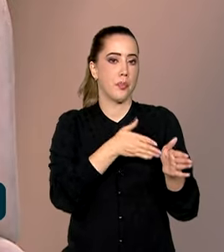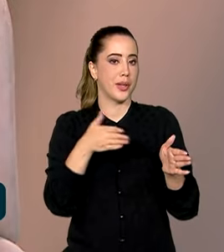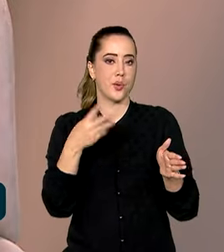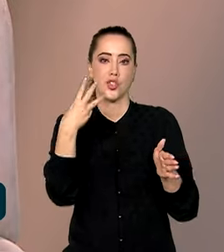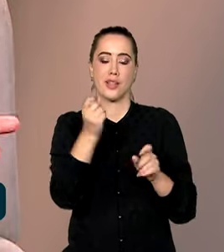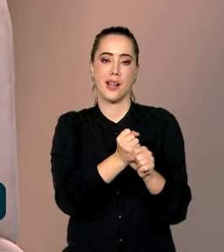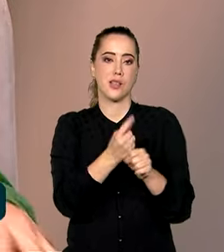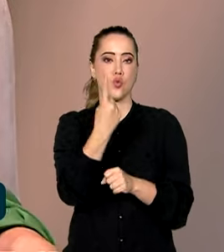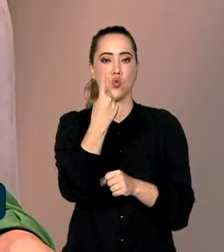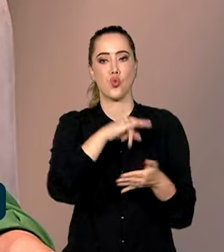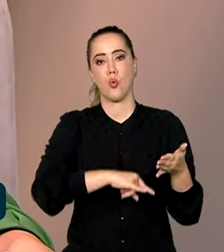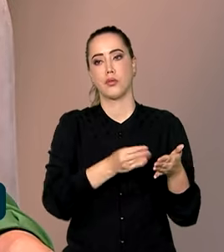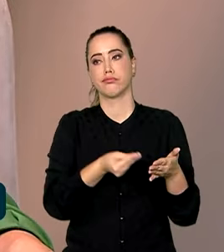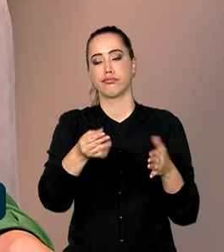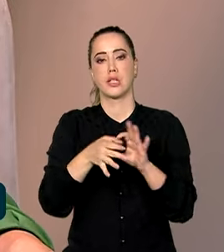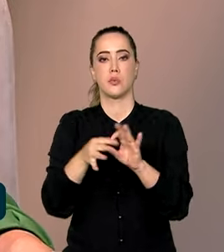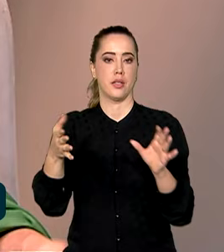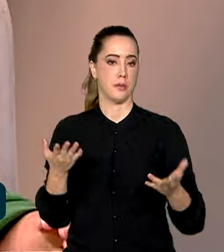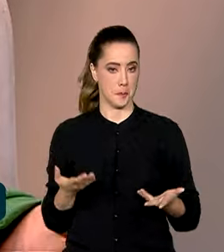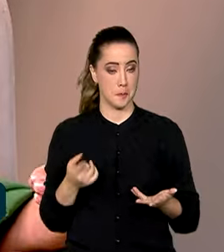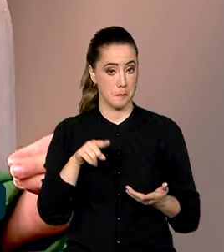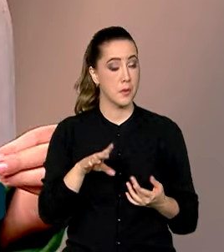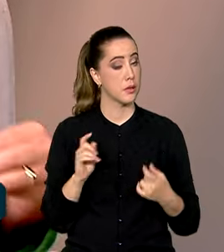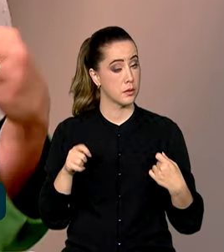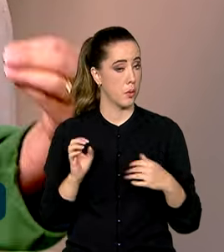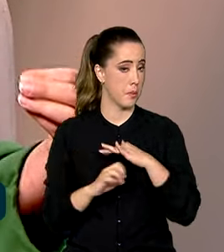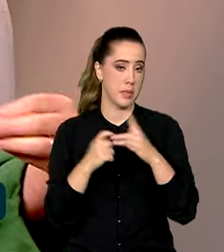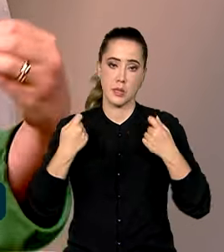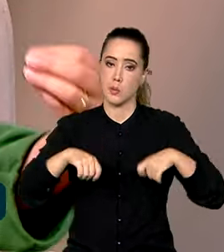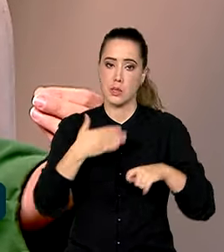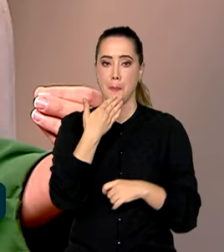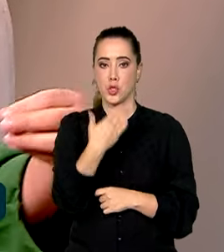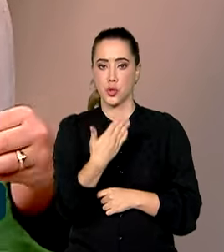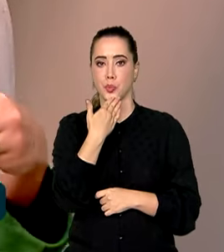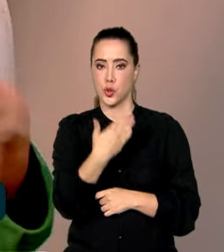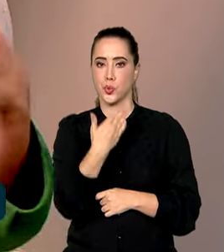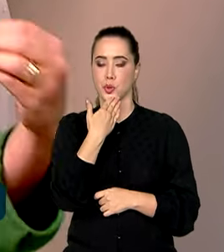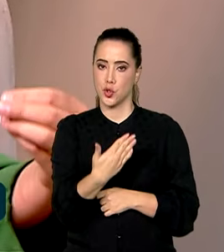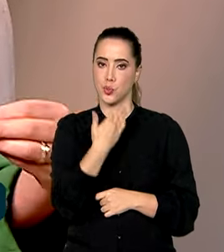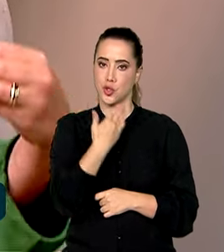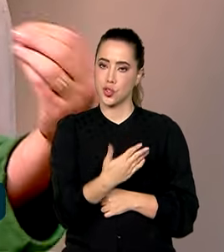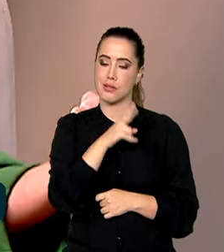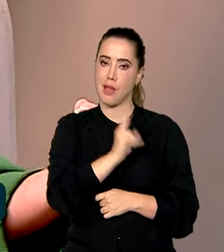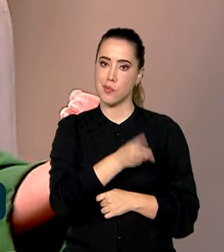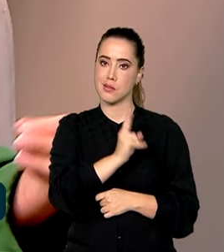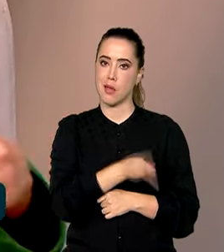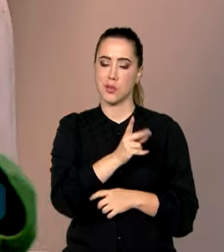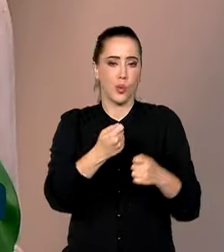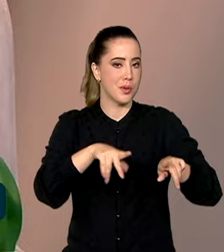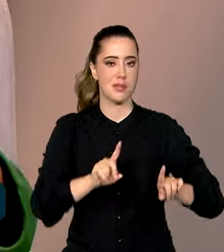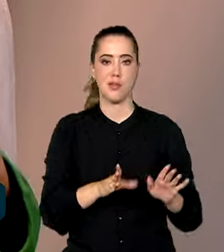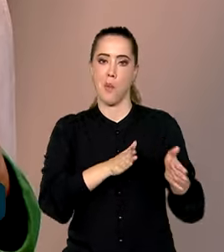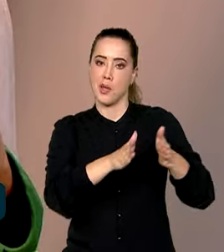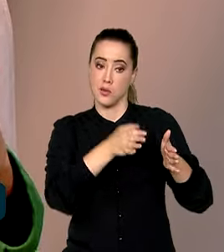de exportação estão amparadas por essa licença. Ou seja, a empresa não precisa pedir a Anvisa, por exemplo, autorização para que ela possa